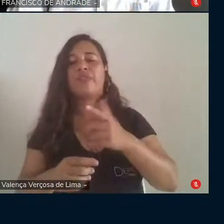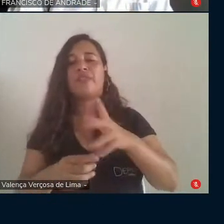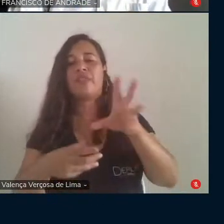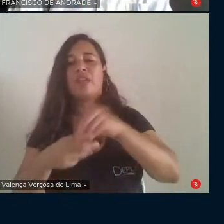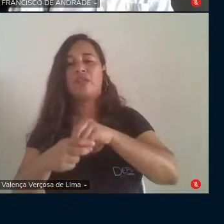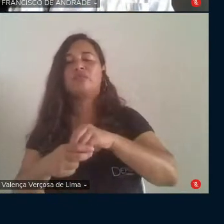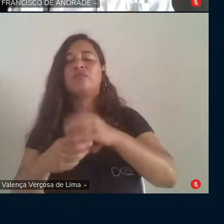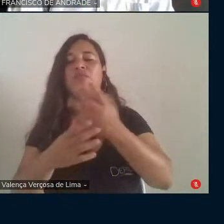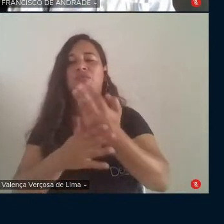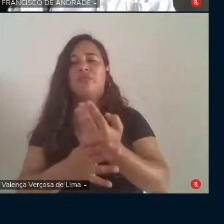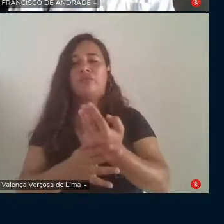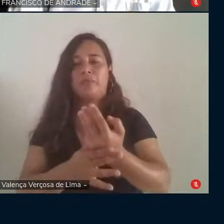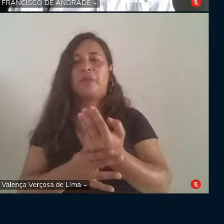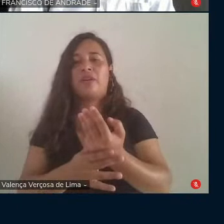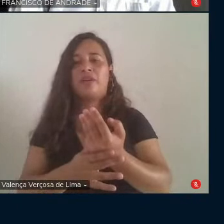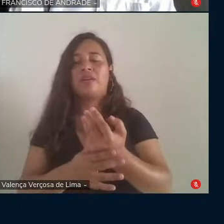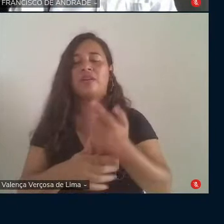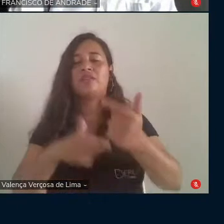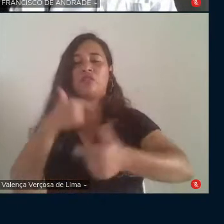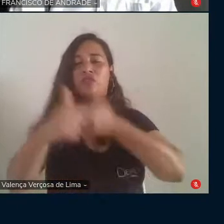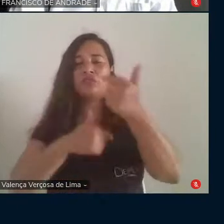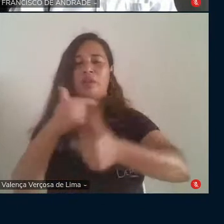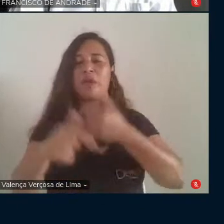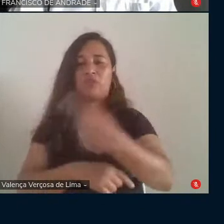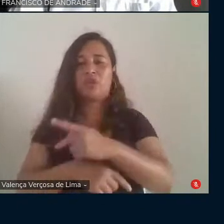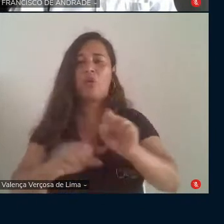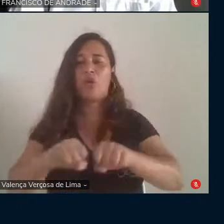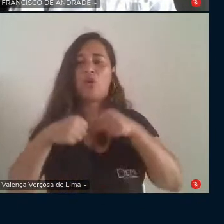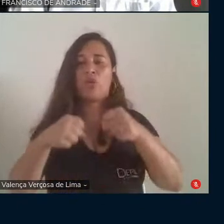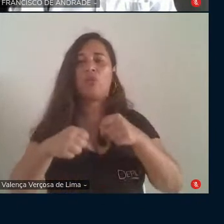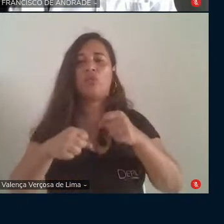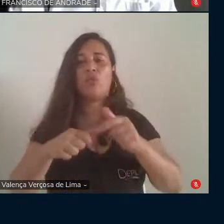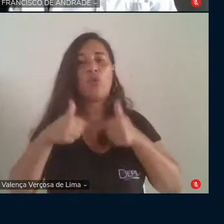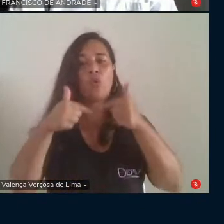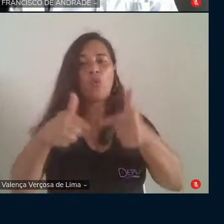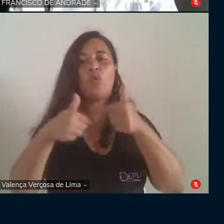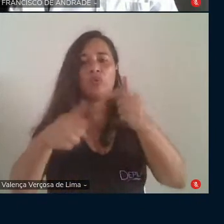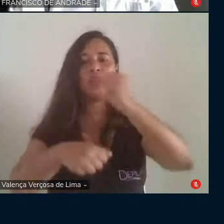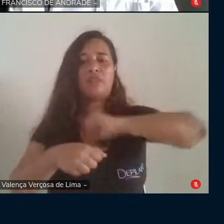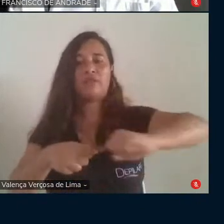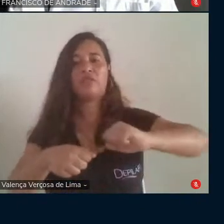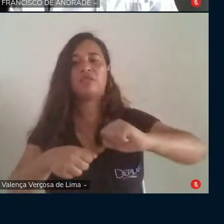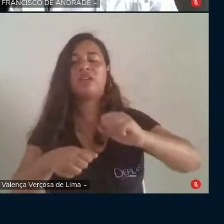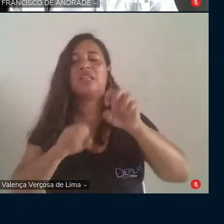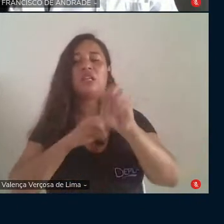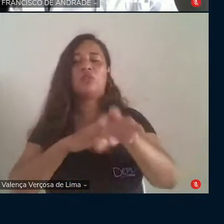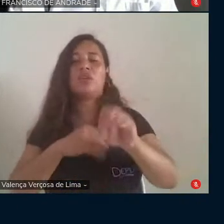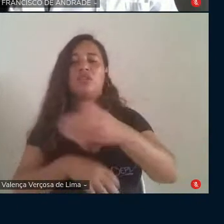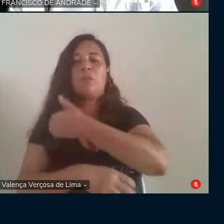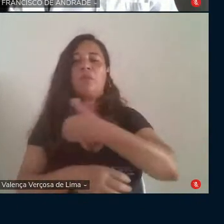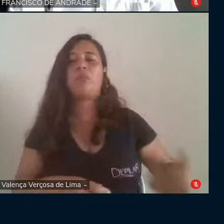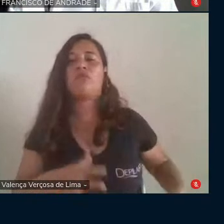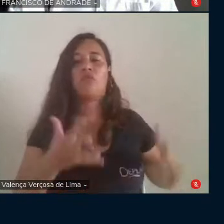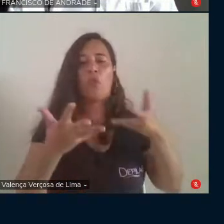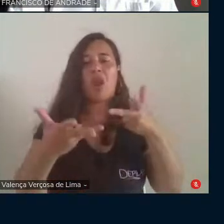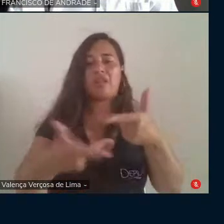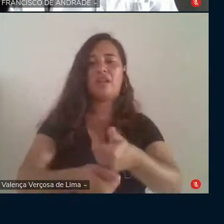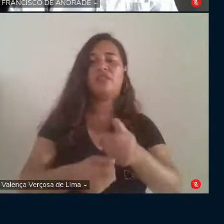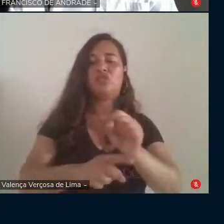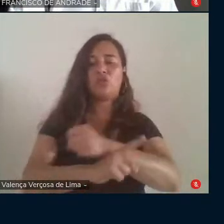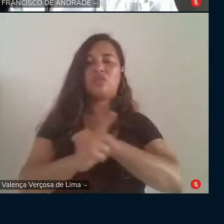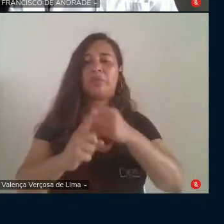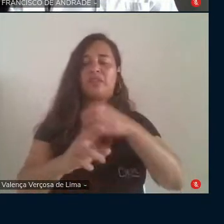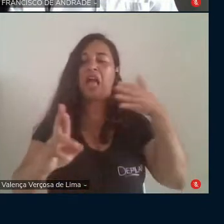UFPE, pelos seus trabalhos e lutas em defesa da educação pública de qualidade socialmente referenciada.